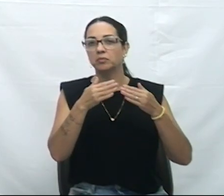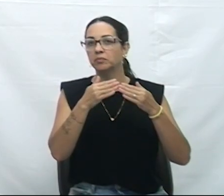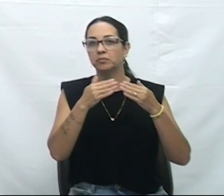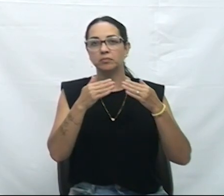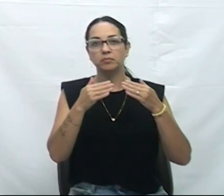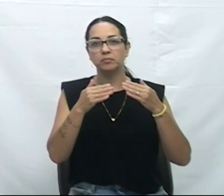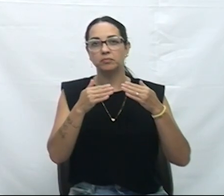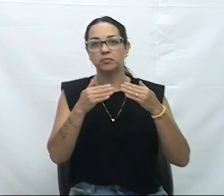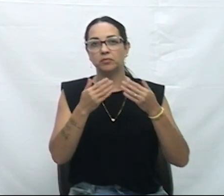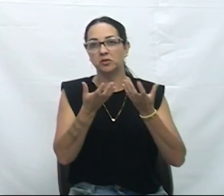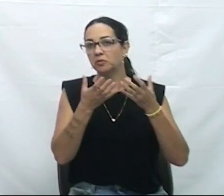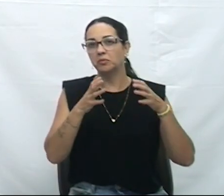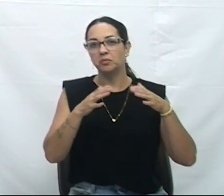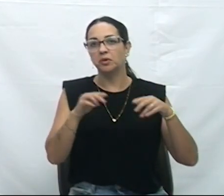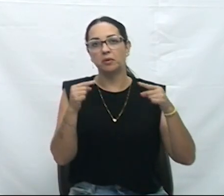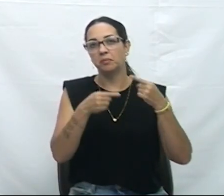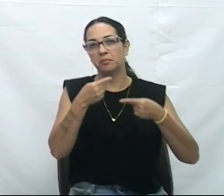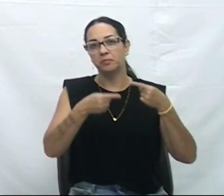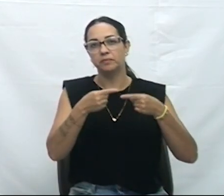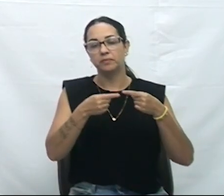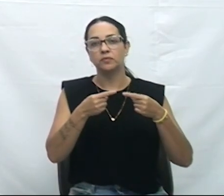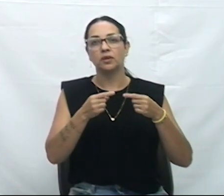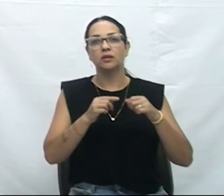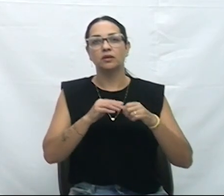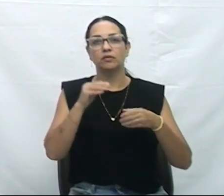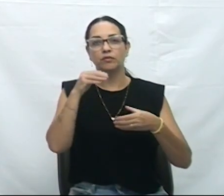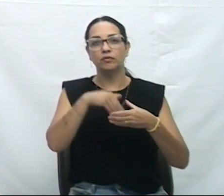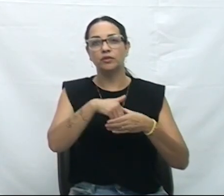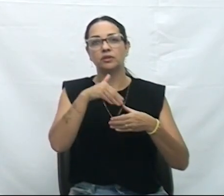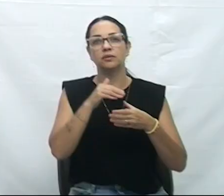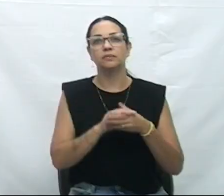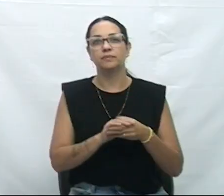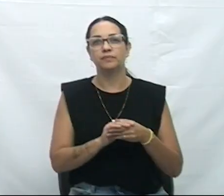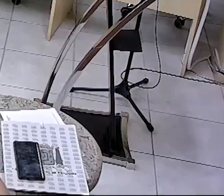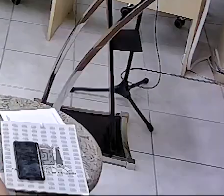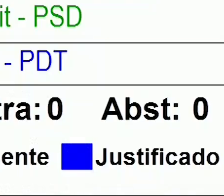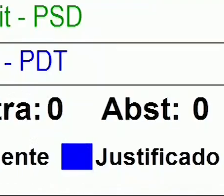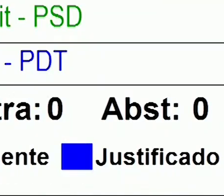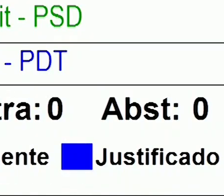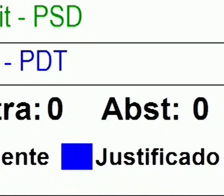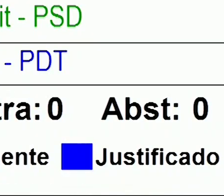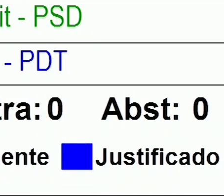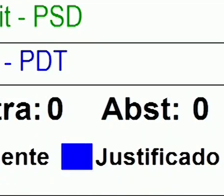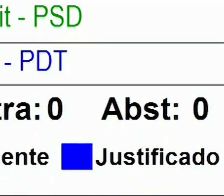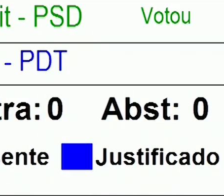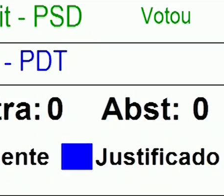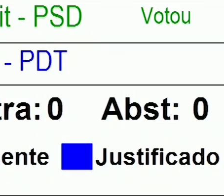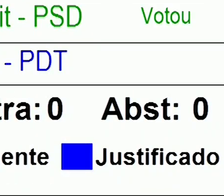quem queira discutir, a moção está em votação. Votação liberada.